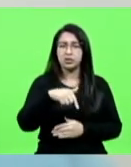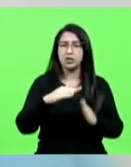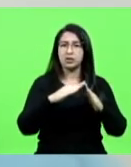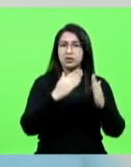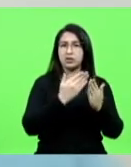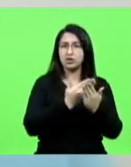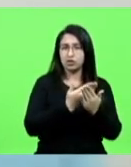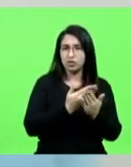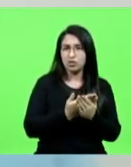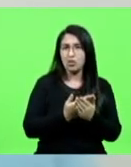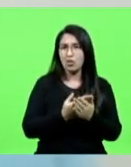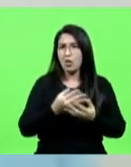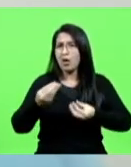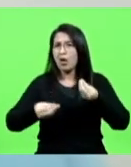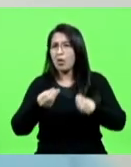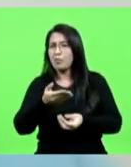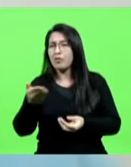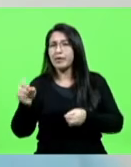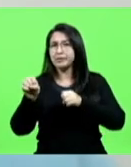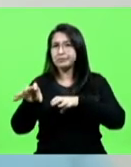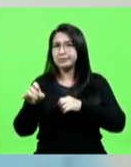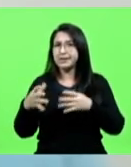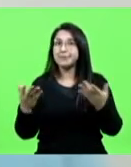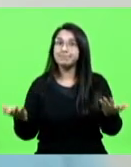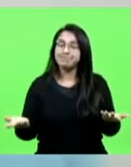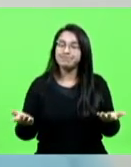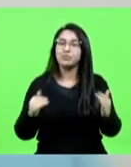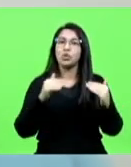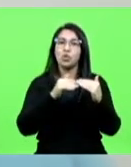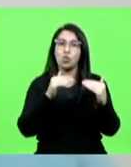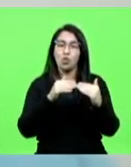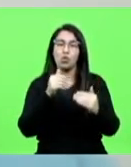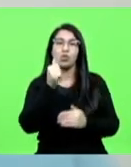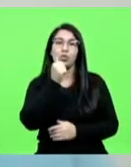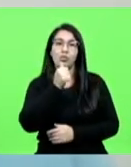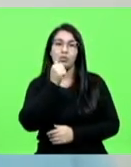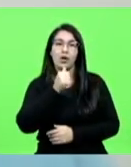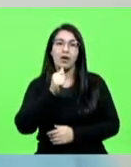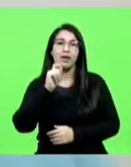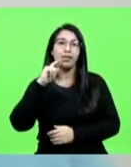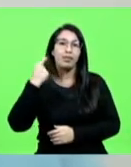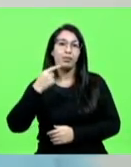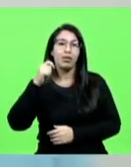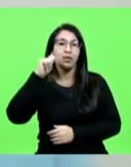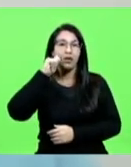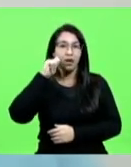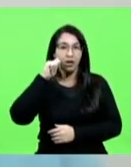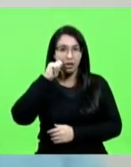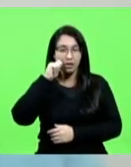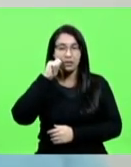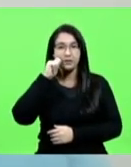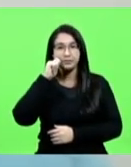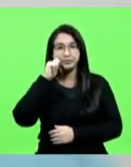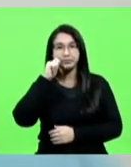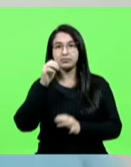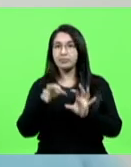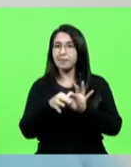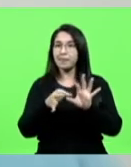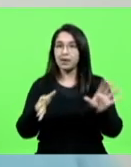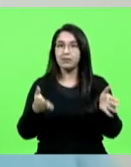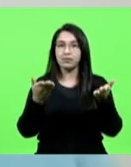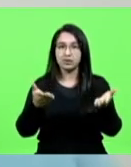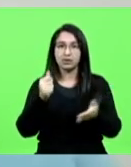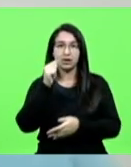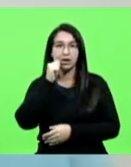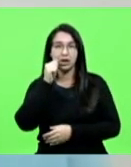eu concordo com deputada Ana, acho que eu vou conceder vista aqui, não só a deputada Ana, mas